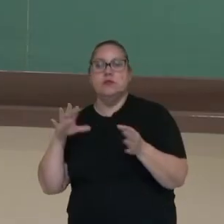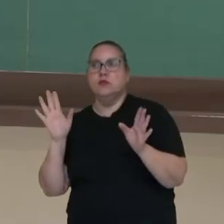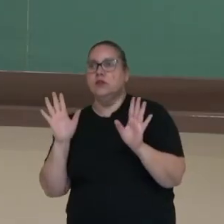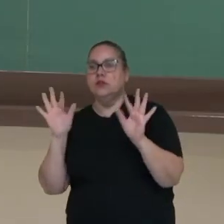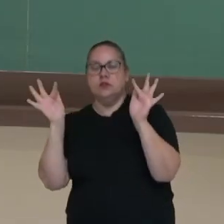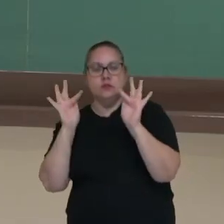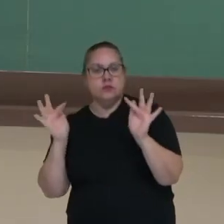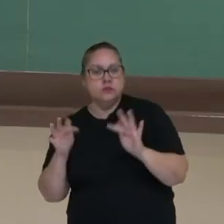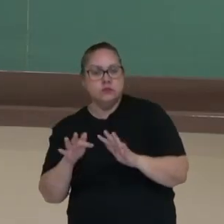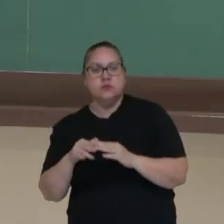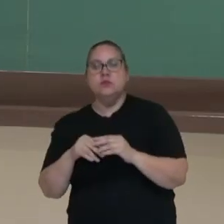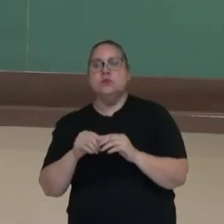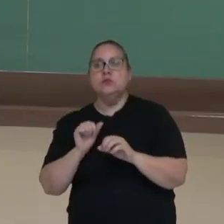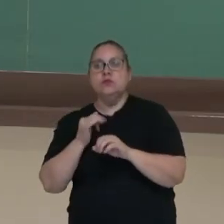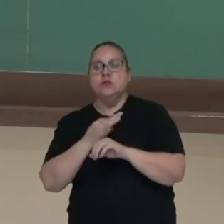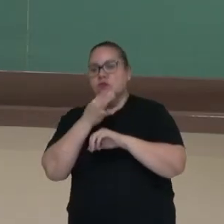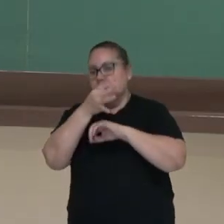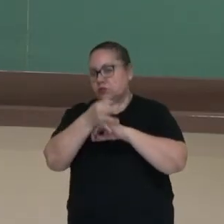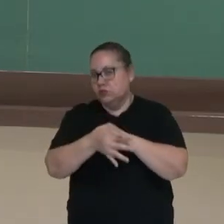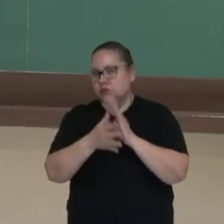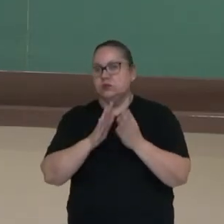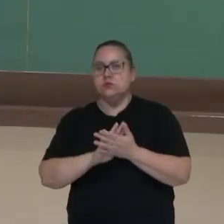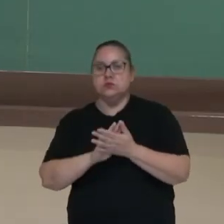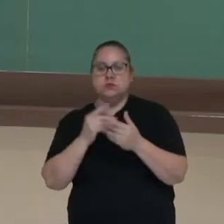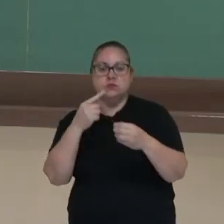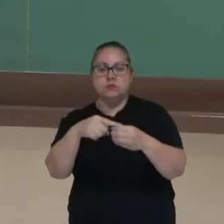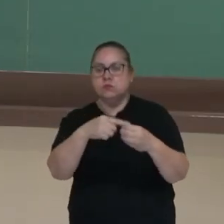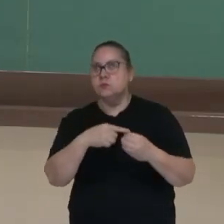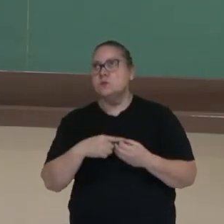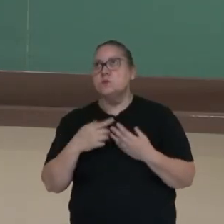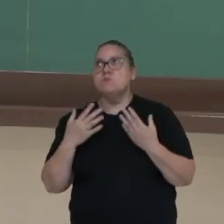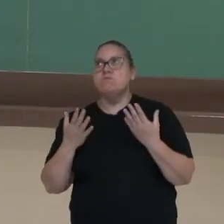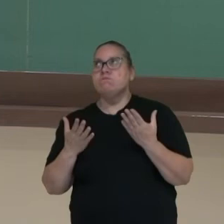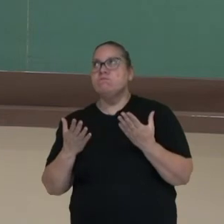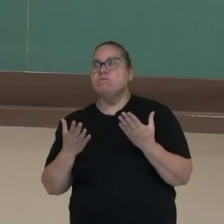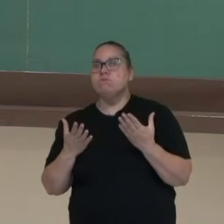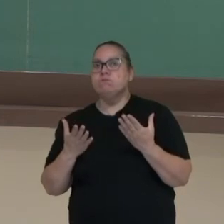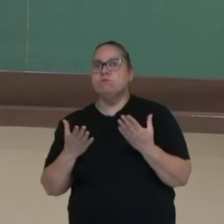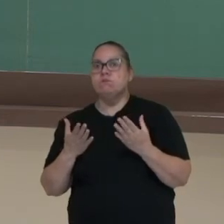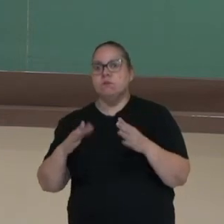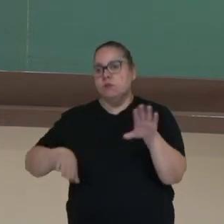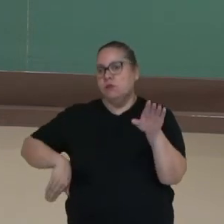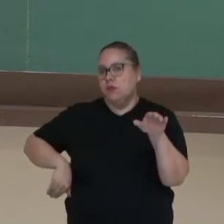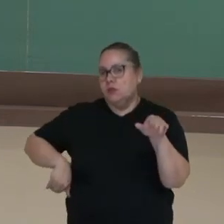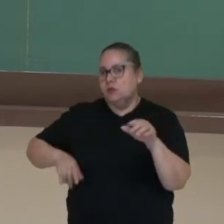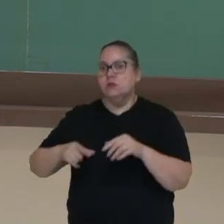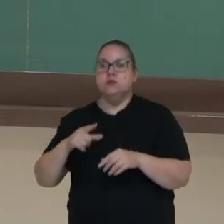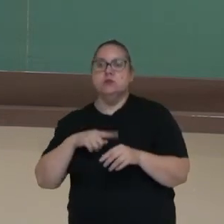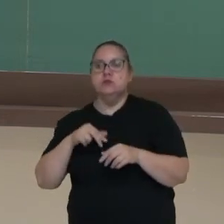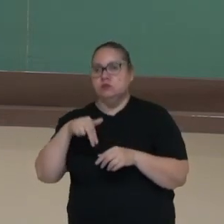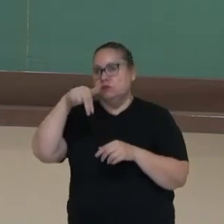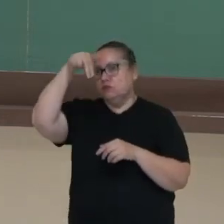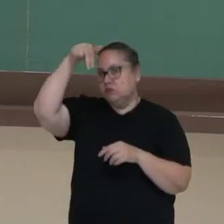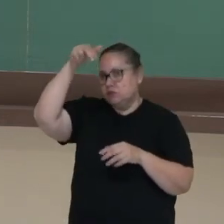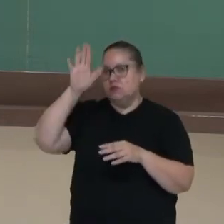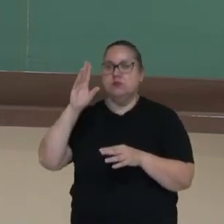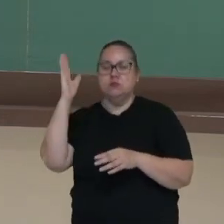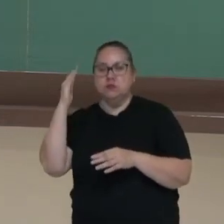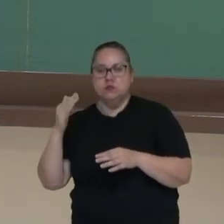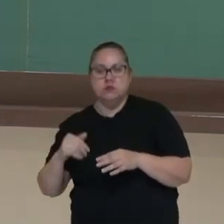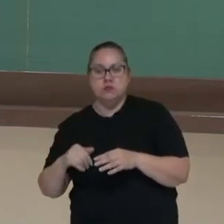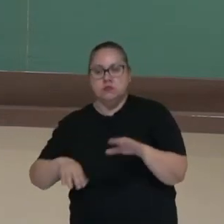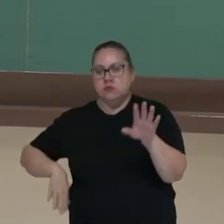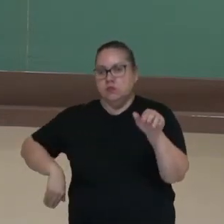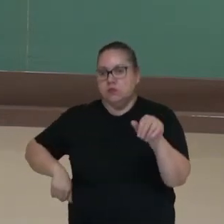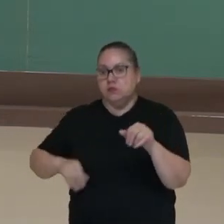Podemos pensar em Foz do Iguaçu, podemos pensar em cidades de praia que nós temos no Nordeste Brasileiro, podemos pensar